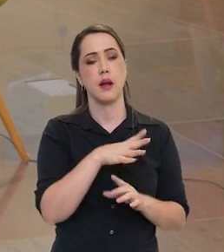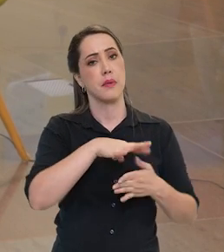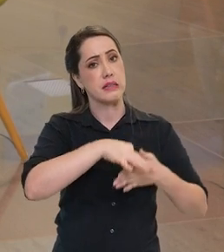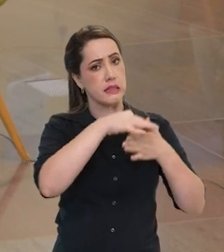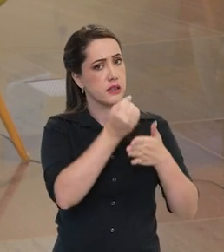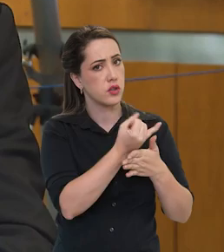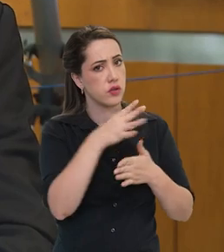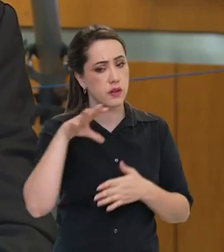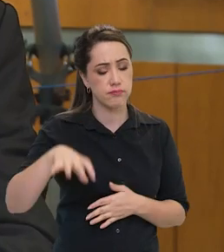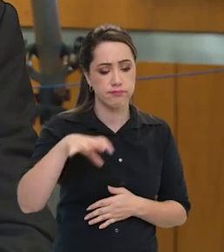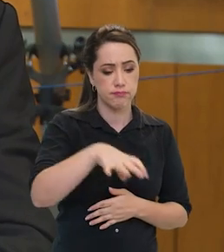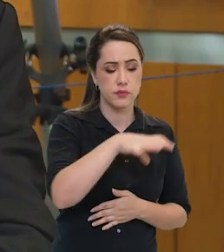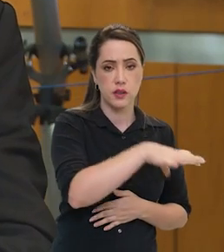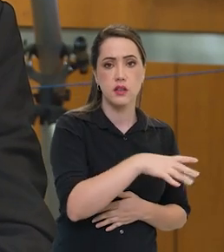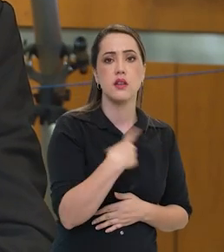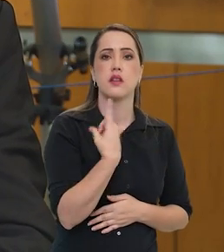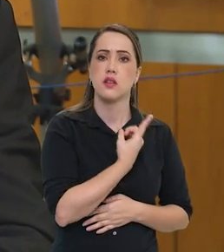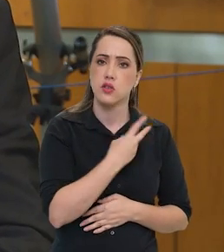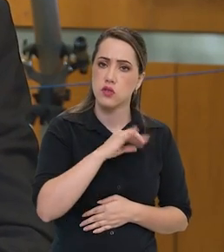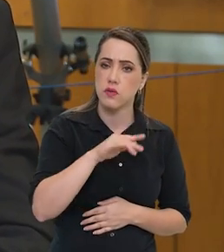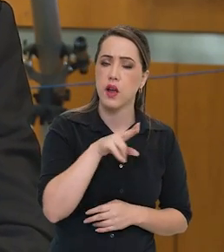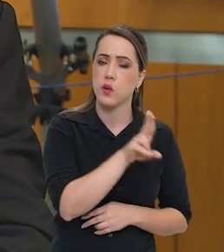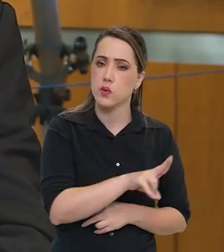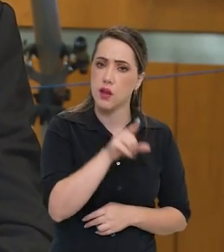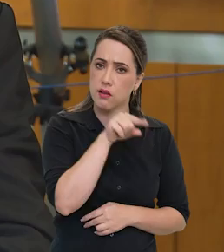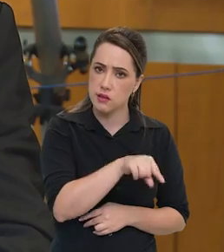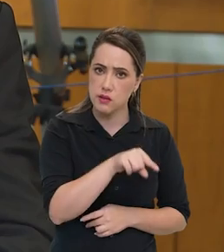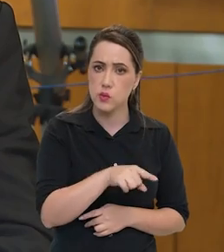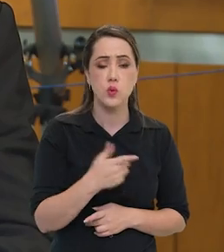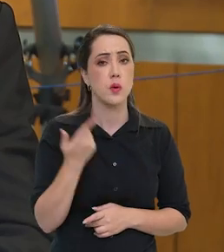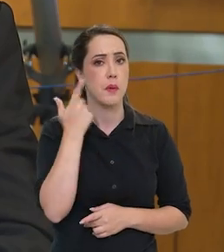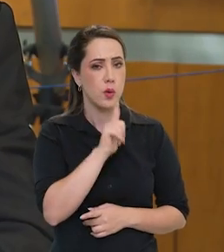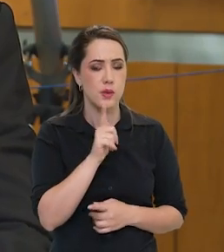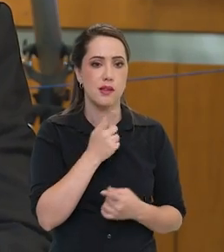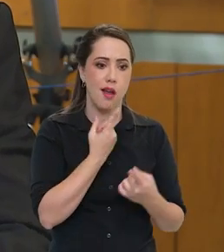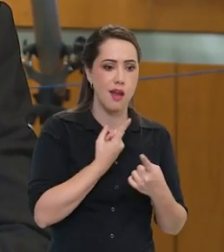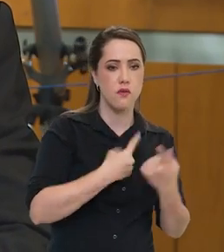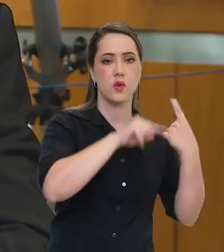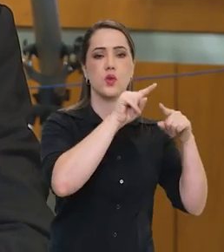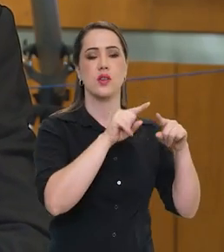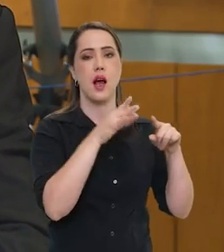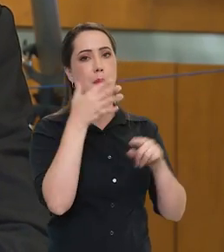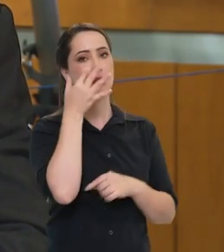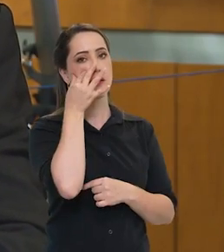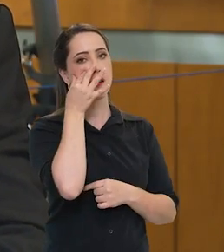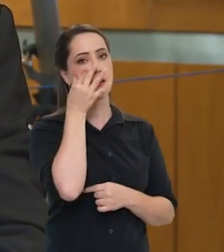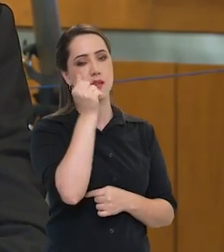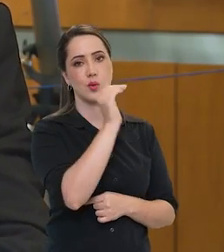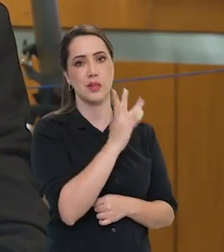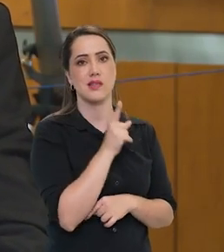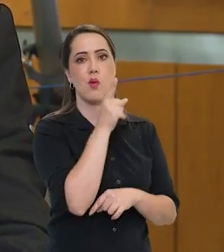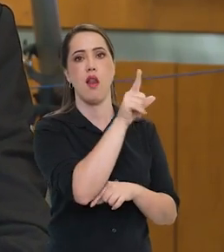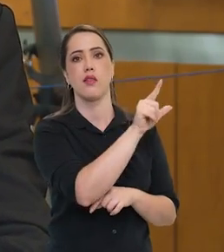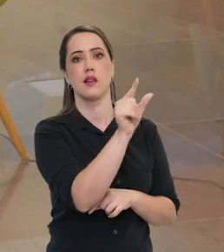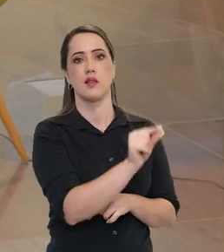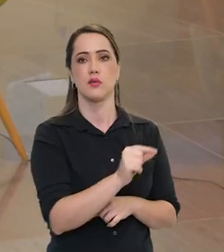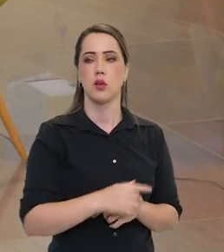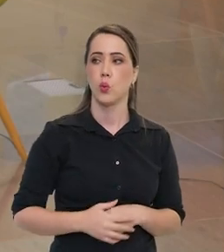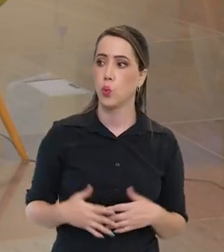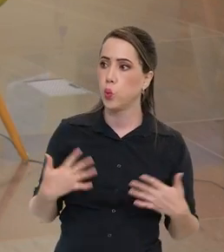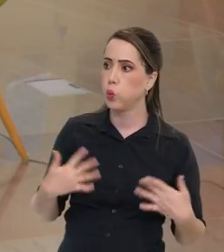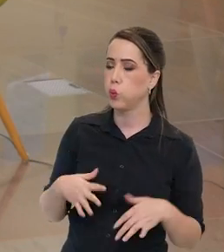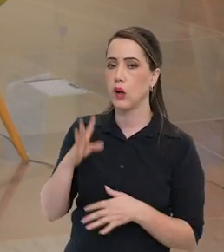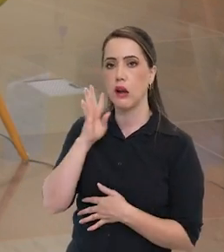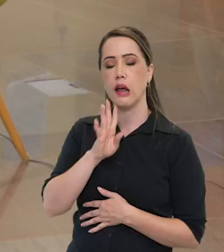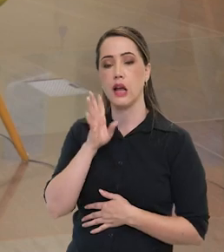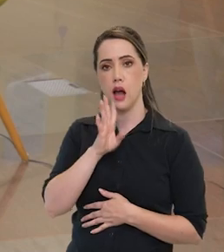áreas, e a gente vai usar isso para catapultar a presença do Brasil na Lua. Que